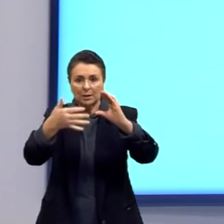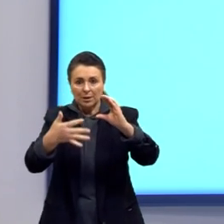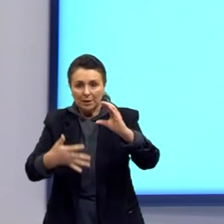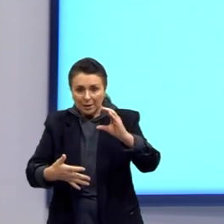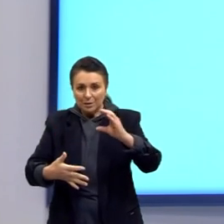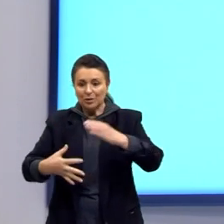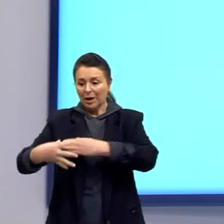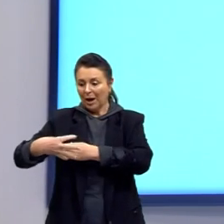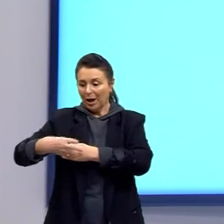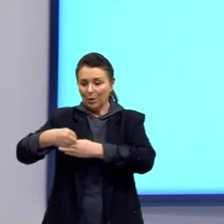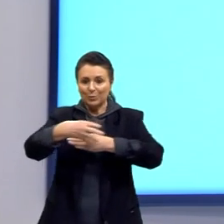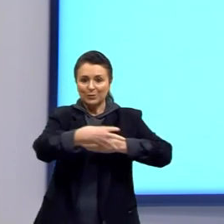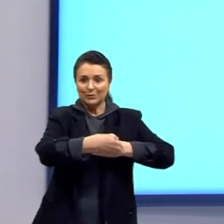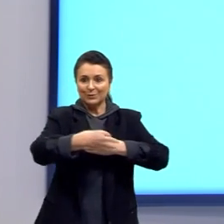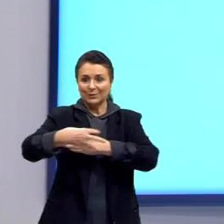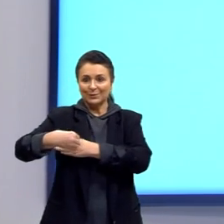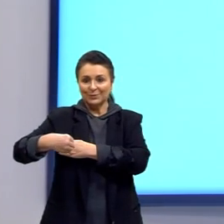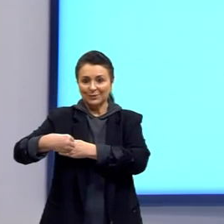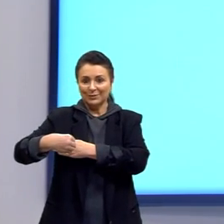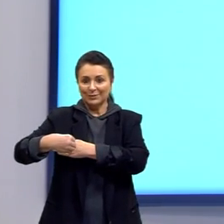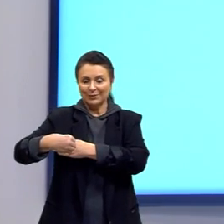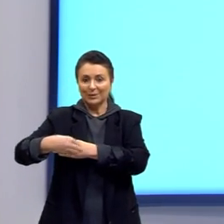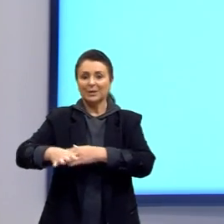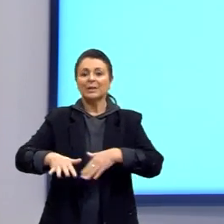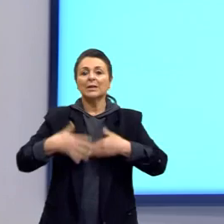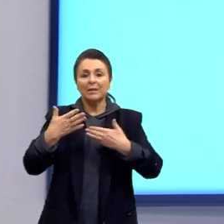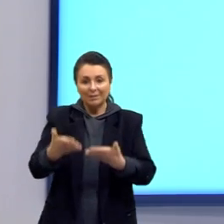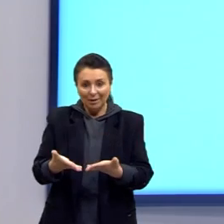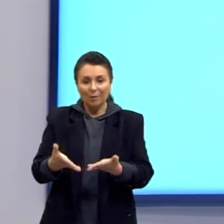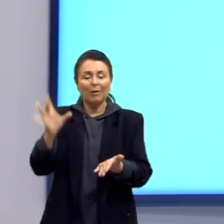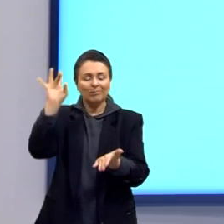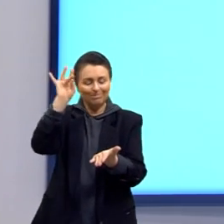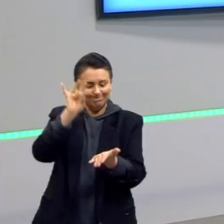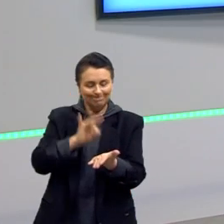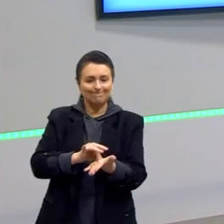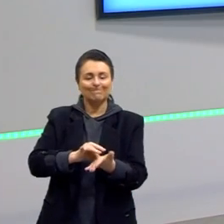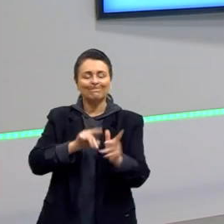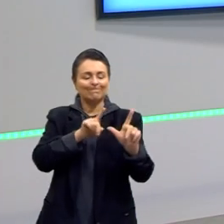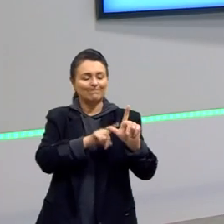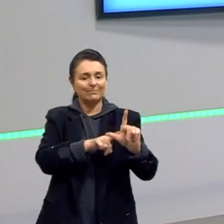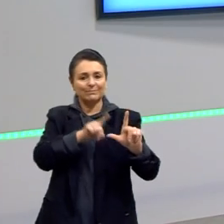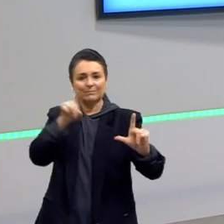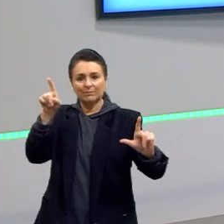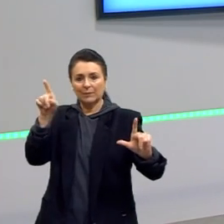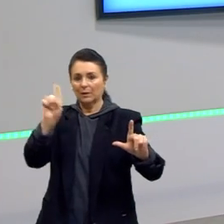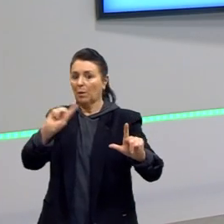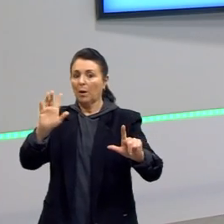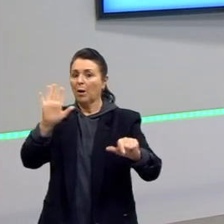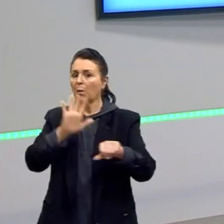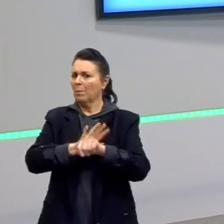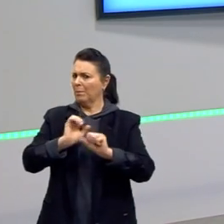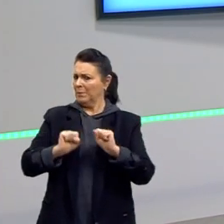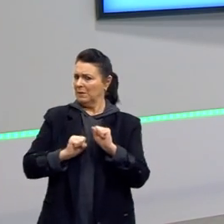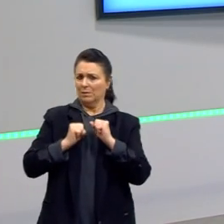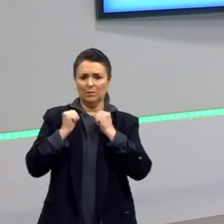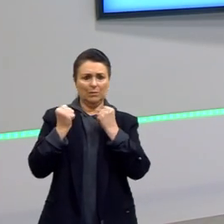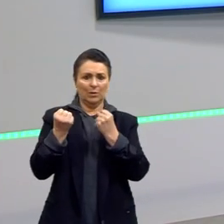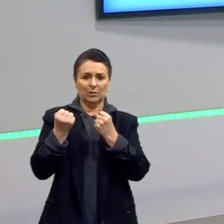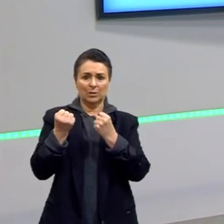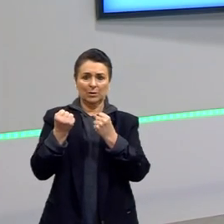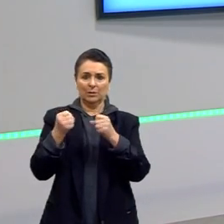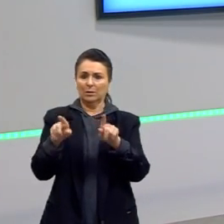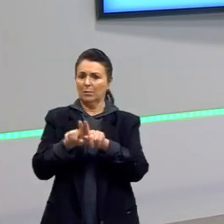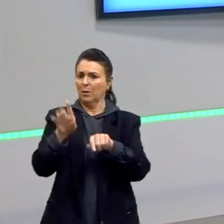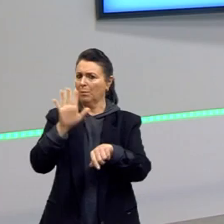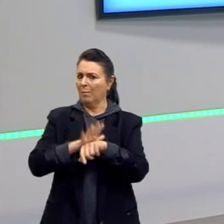descendentes. Então, consolidando a evolução. Não é o mais forte, nem o mais